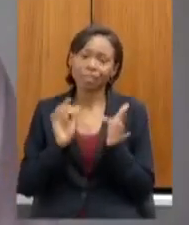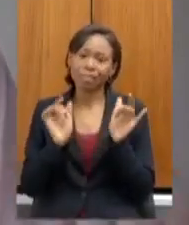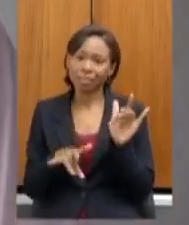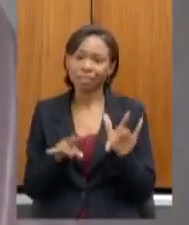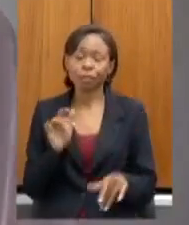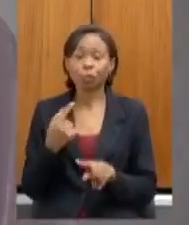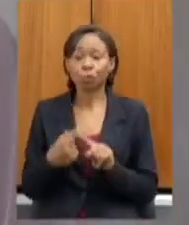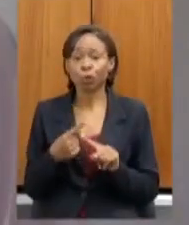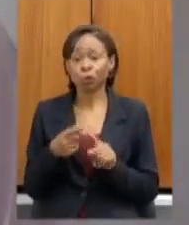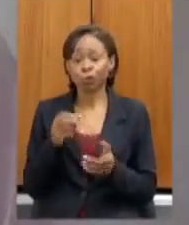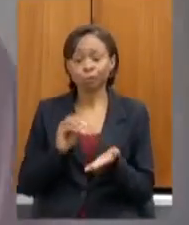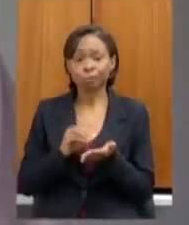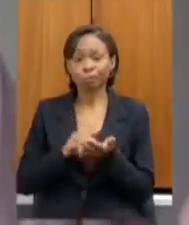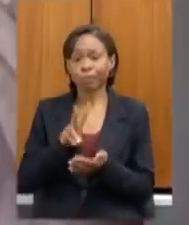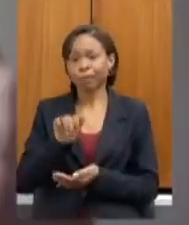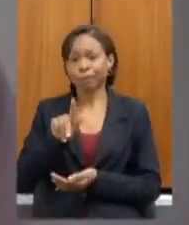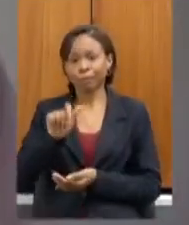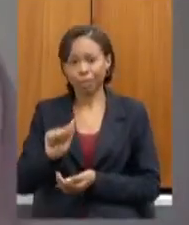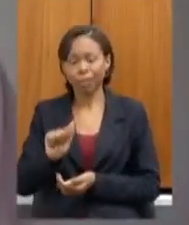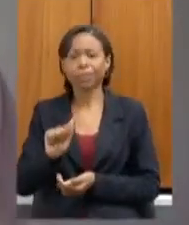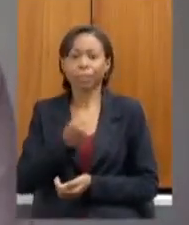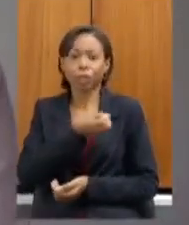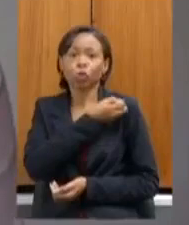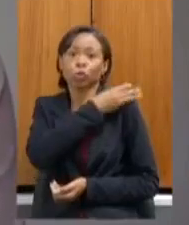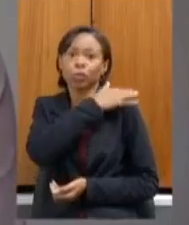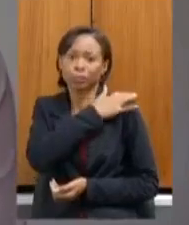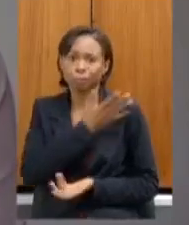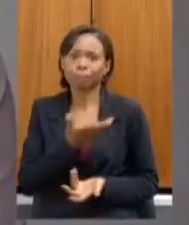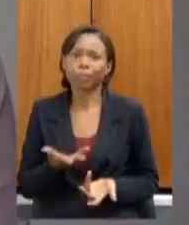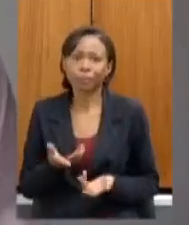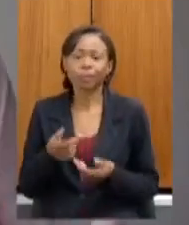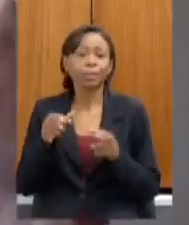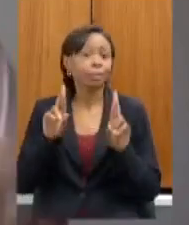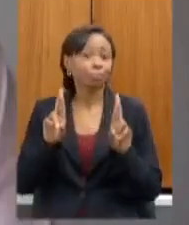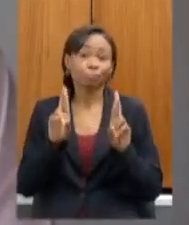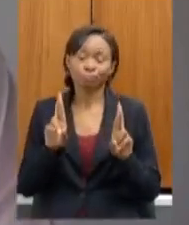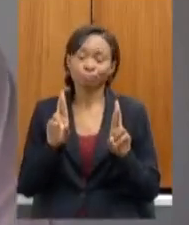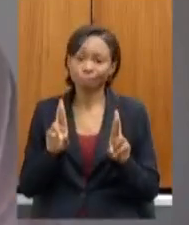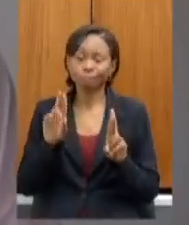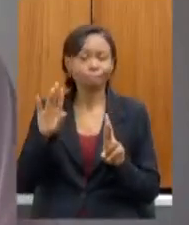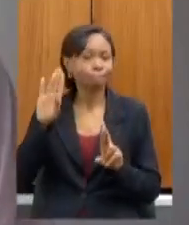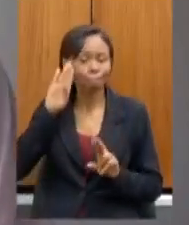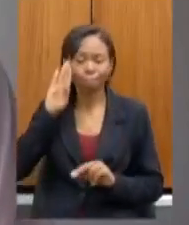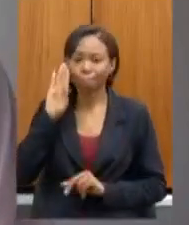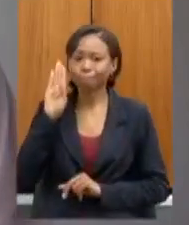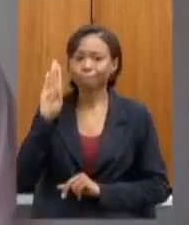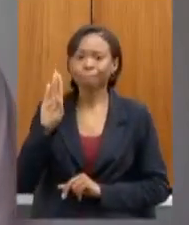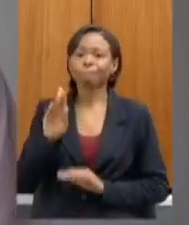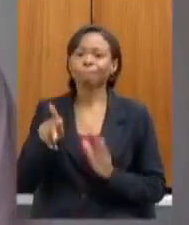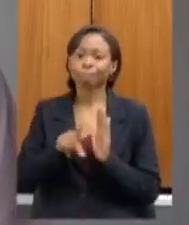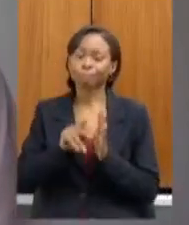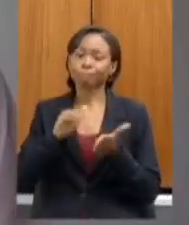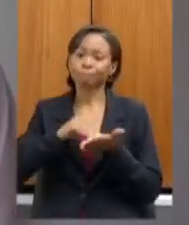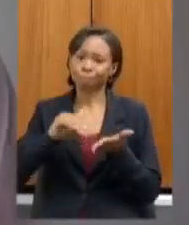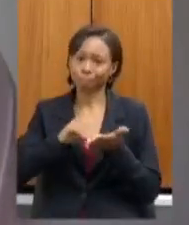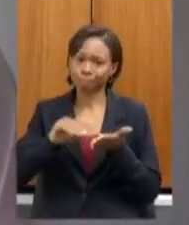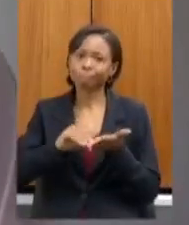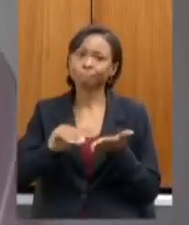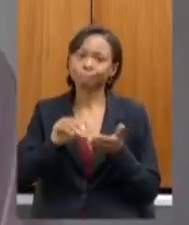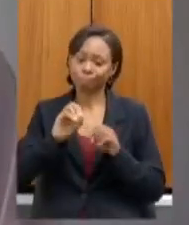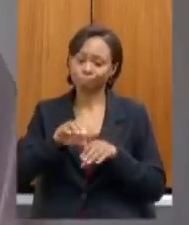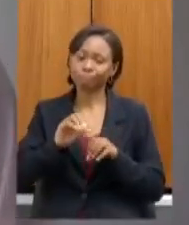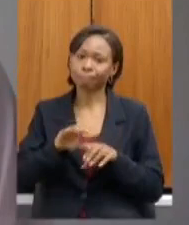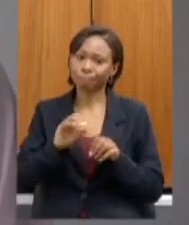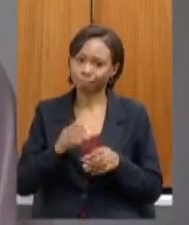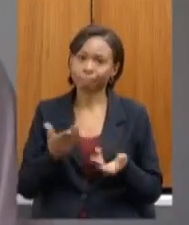de vagas no ensino médio e aí sim com a responsabilidade exclusiva da Secretaria de Educação da Secretaria de